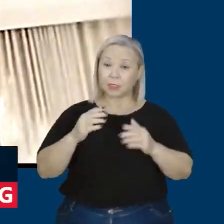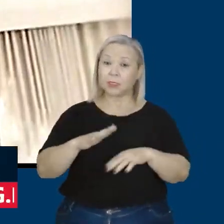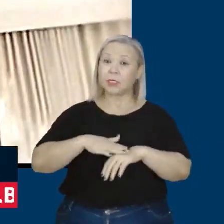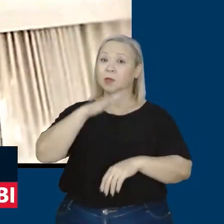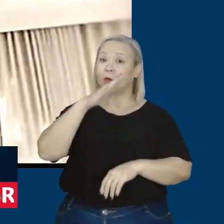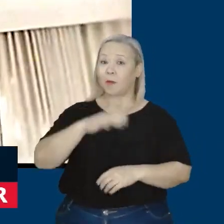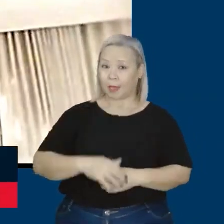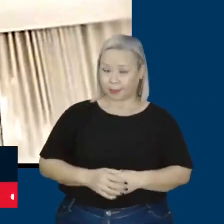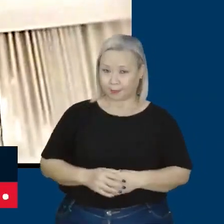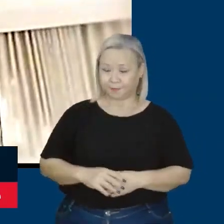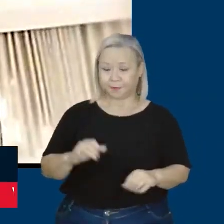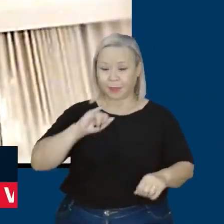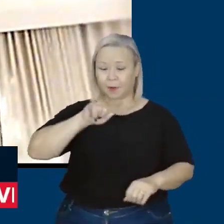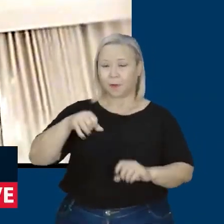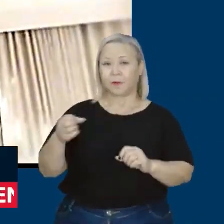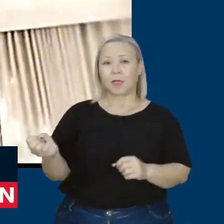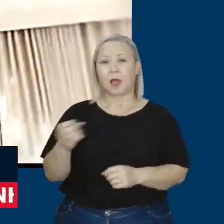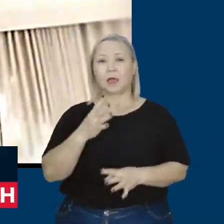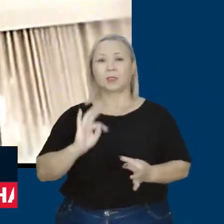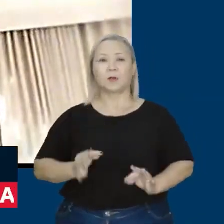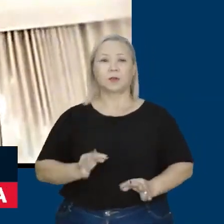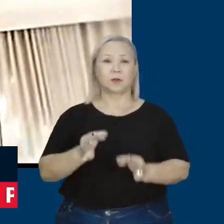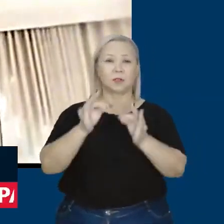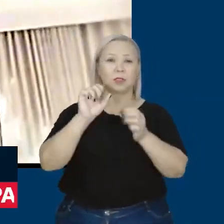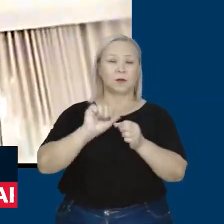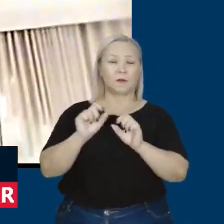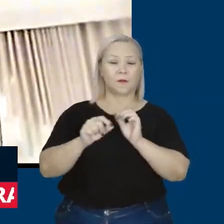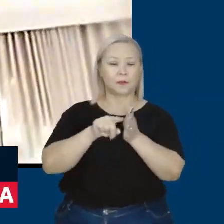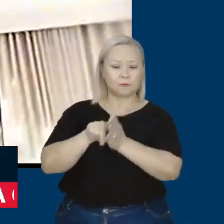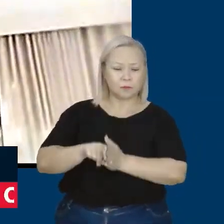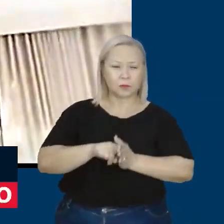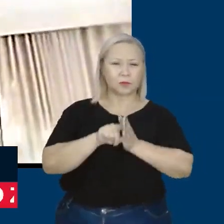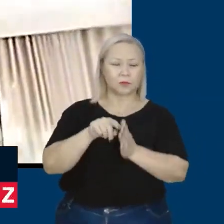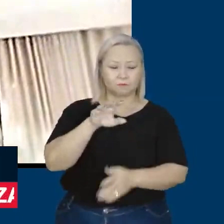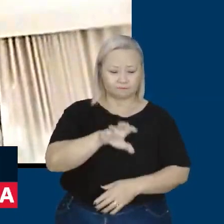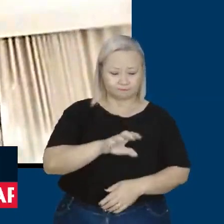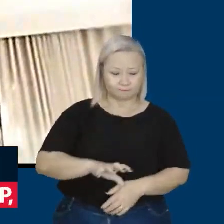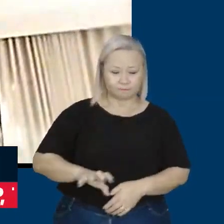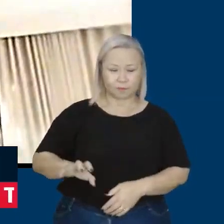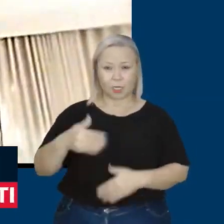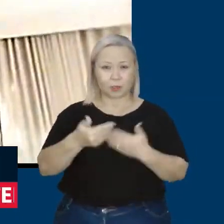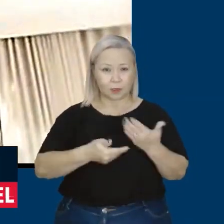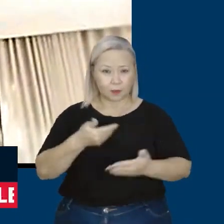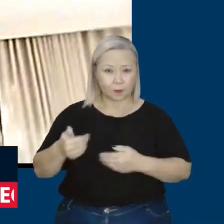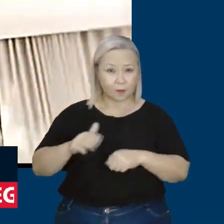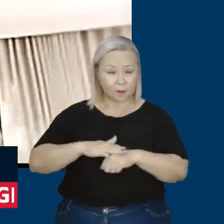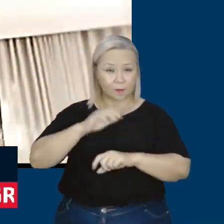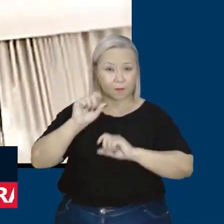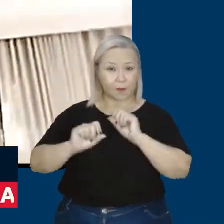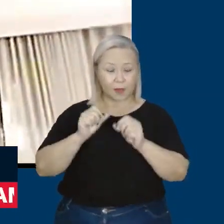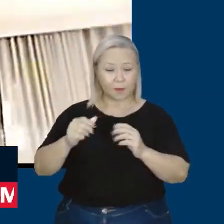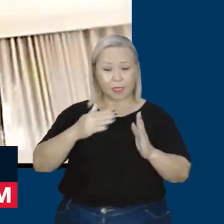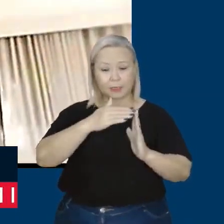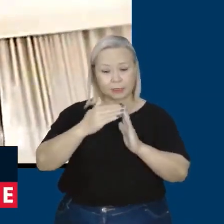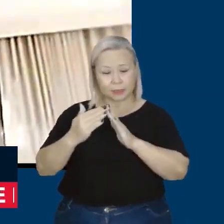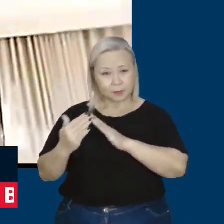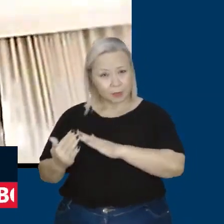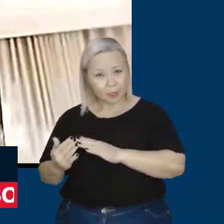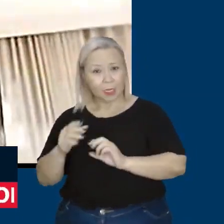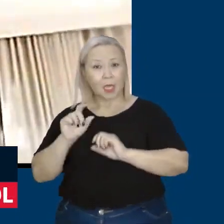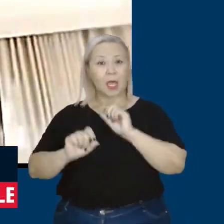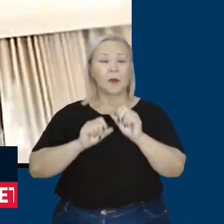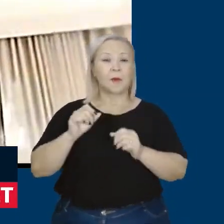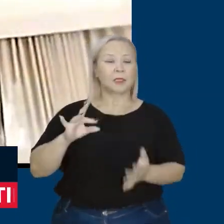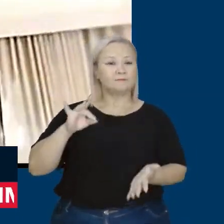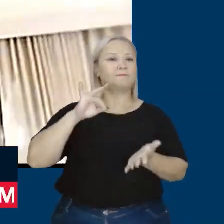aproveitar a nova tecnologia, fazer consulta nos territórios, envolver mais as periferias, para que, de